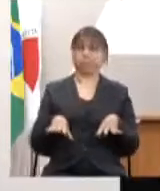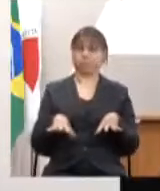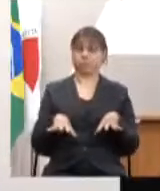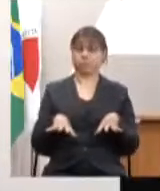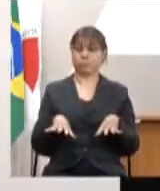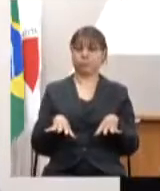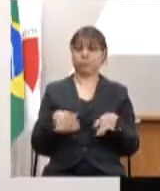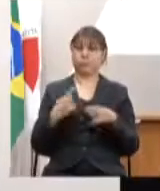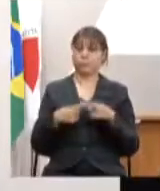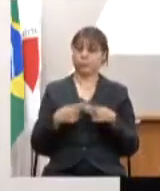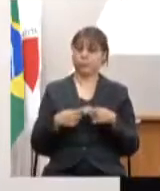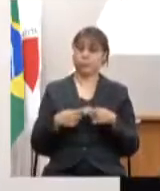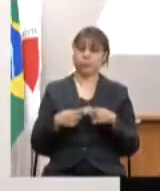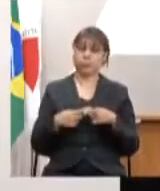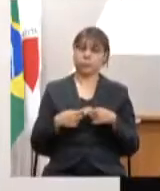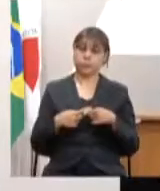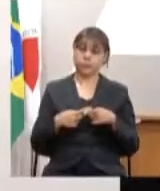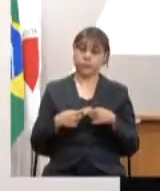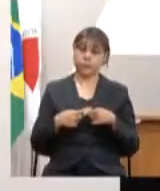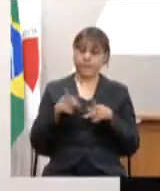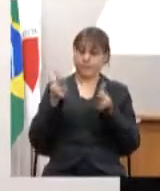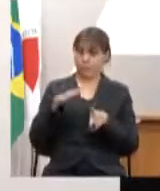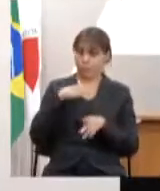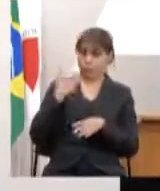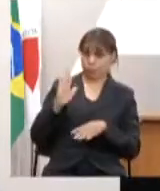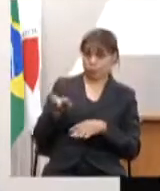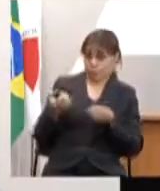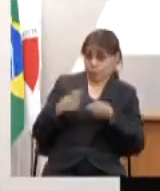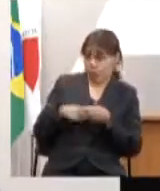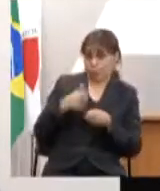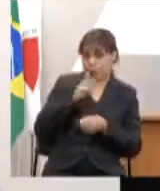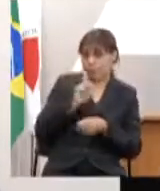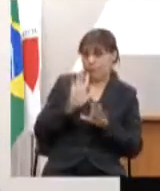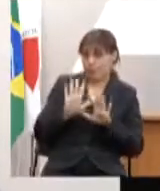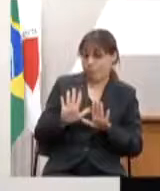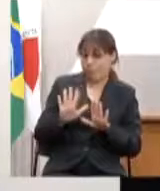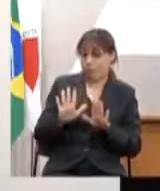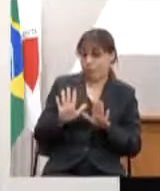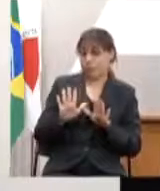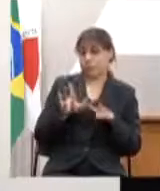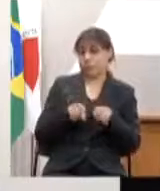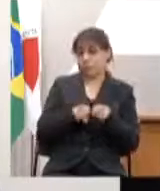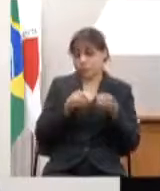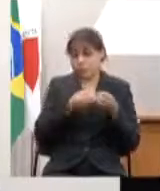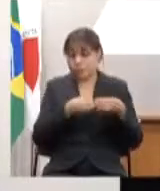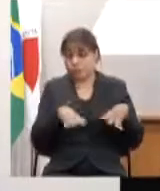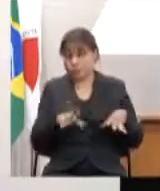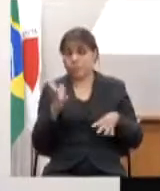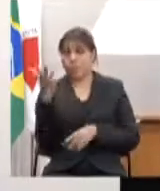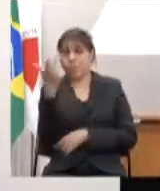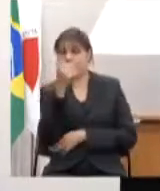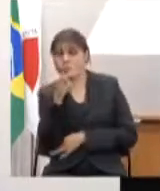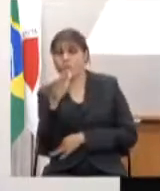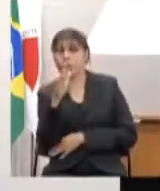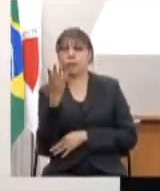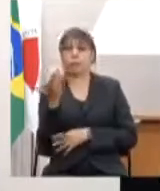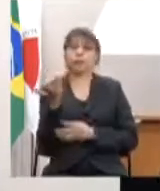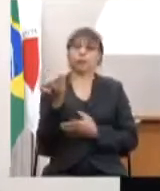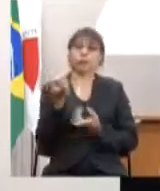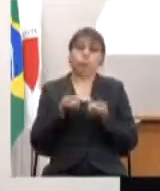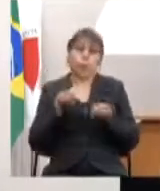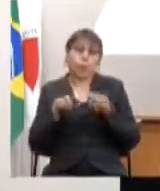vidas humanas são irrecuperáveis agora os danos econômicos sociais ambientais diretos